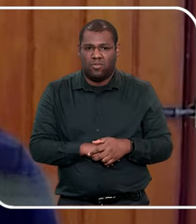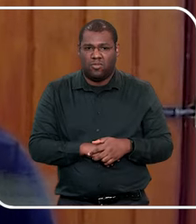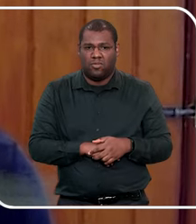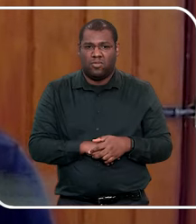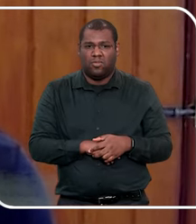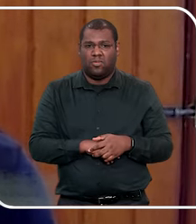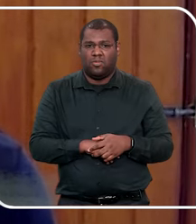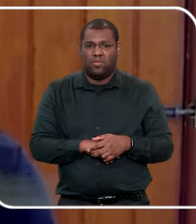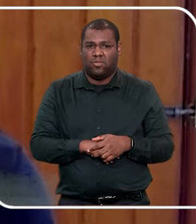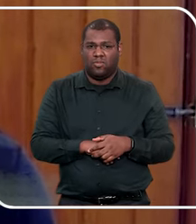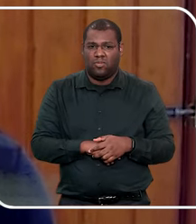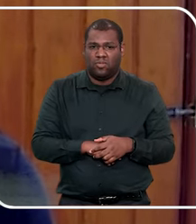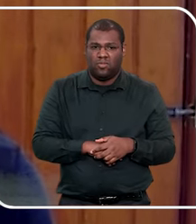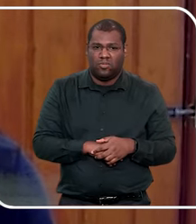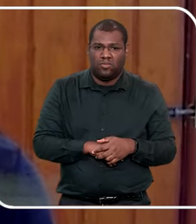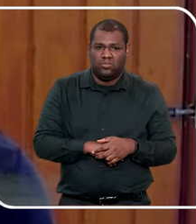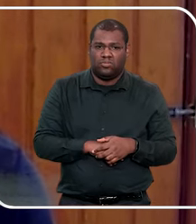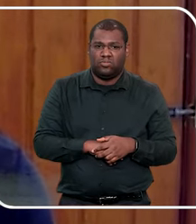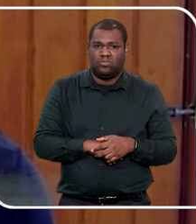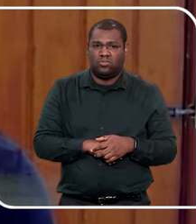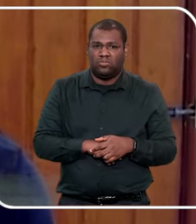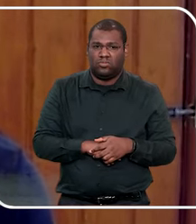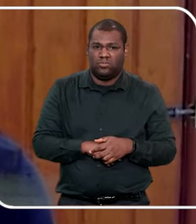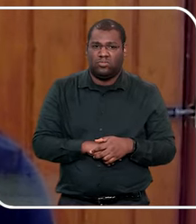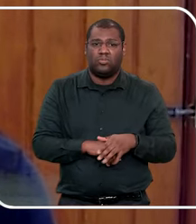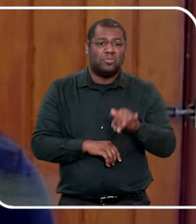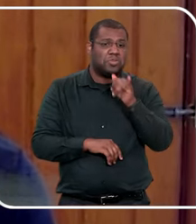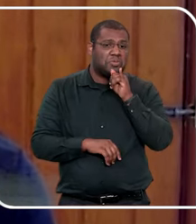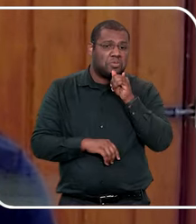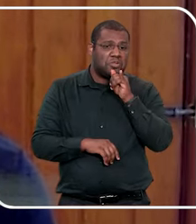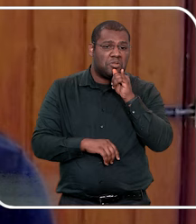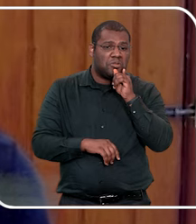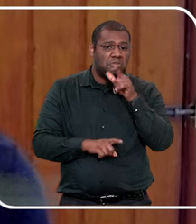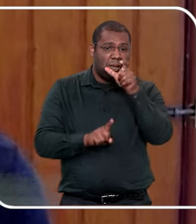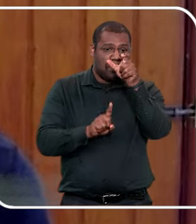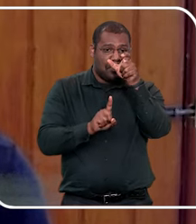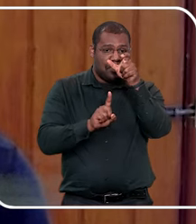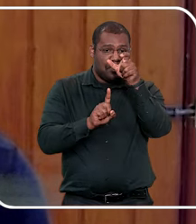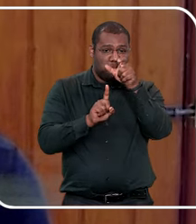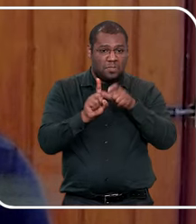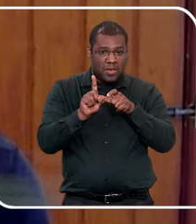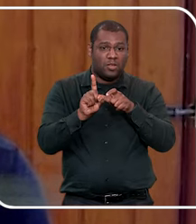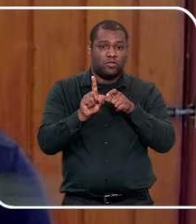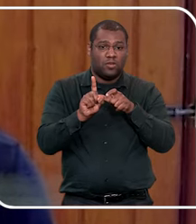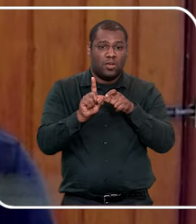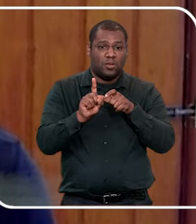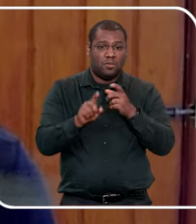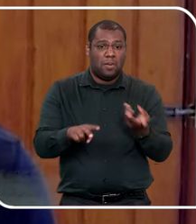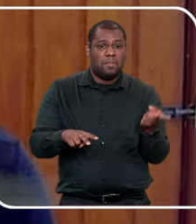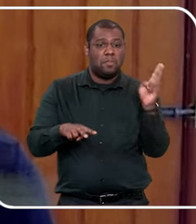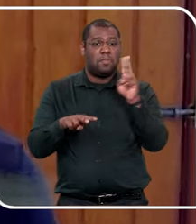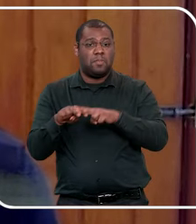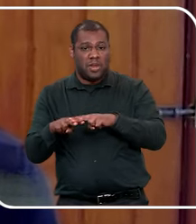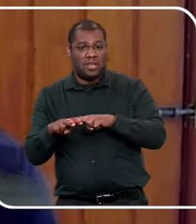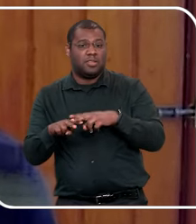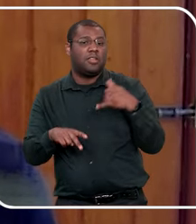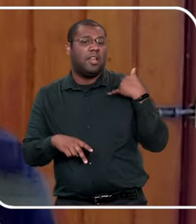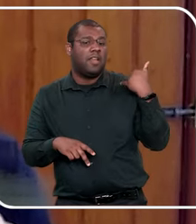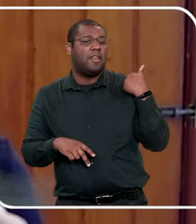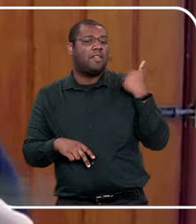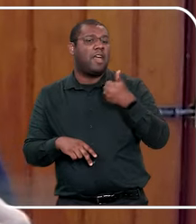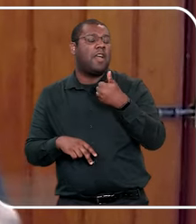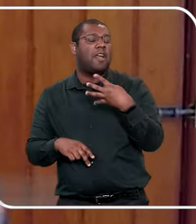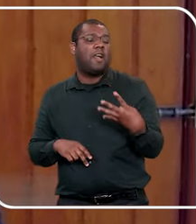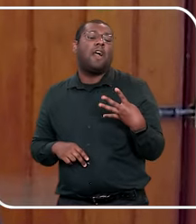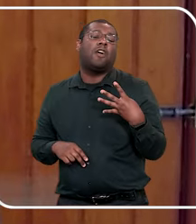ser a partir dos 14, doutora Maria Paula, para a lei, ela pode ser penalizada? a partir dos 14, para a medida de, eu colocando a